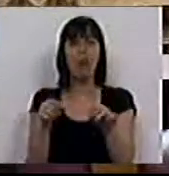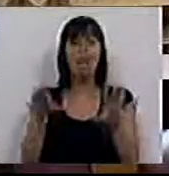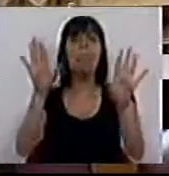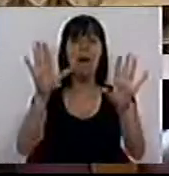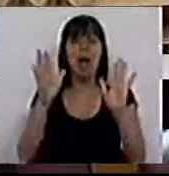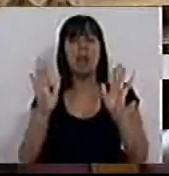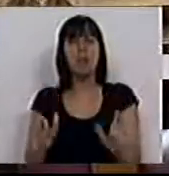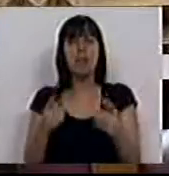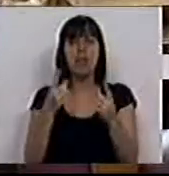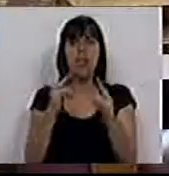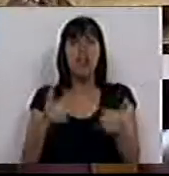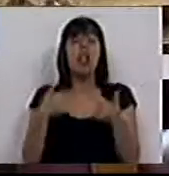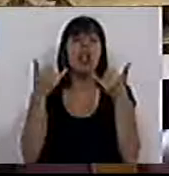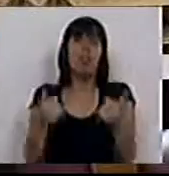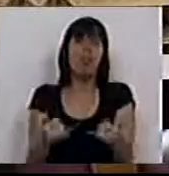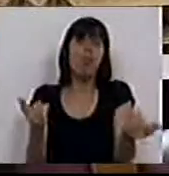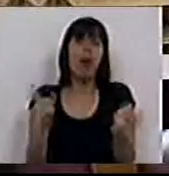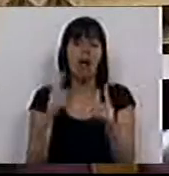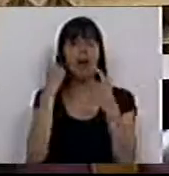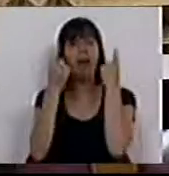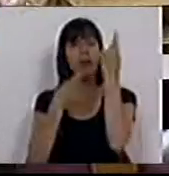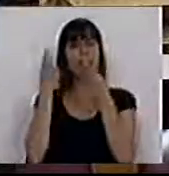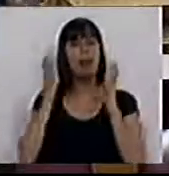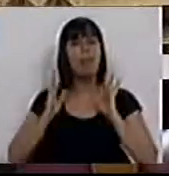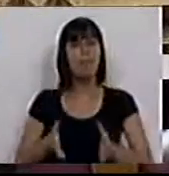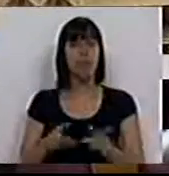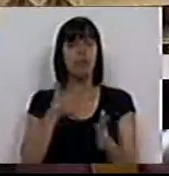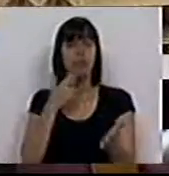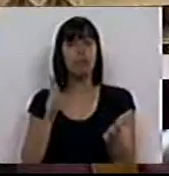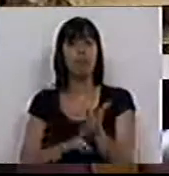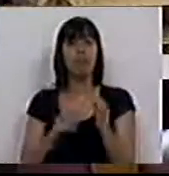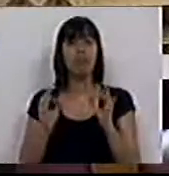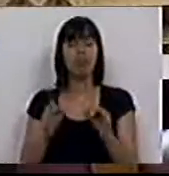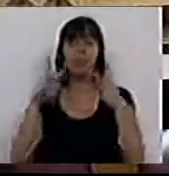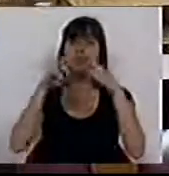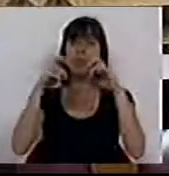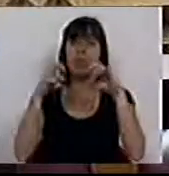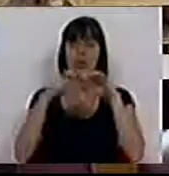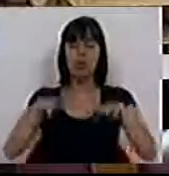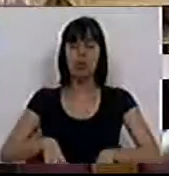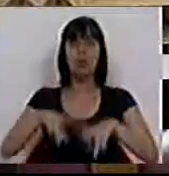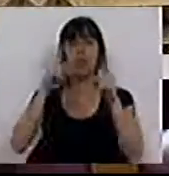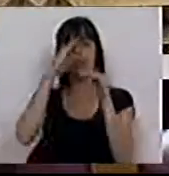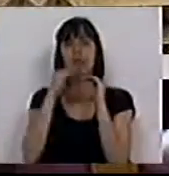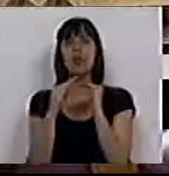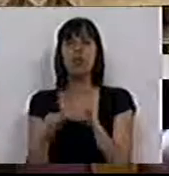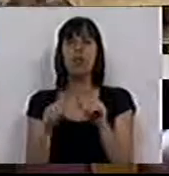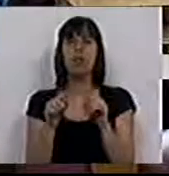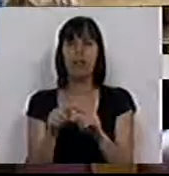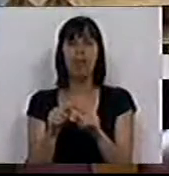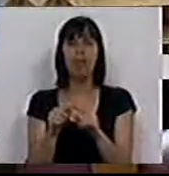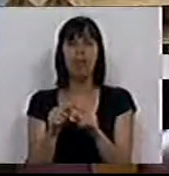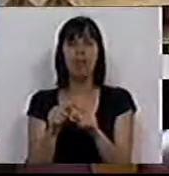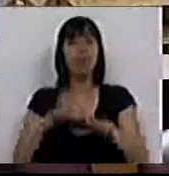mas tem que dar um passo depois também nesta reflexão. É que, de facto, o problema de um desenvolvimento sustentável,